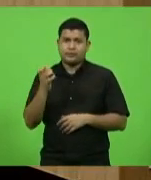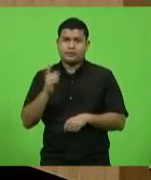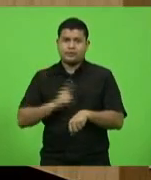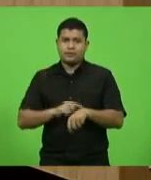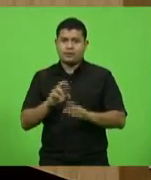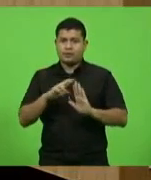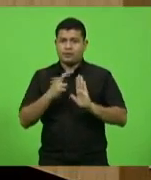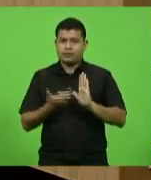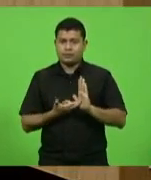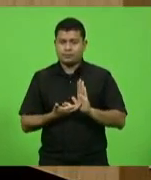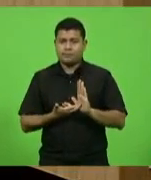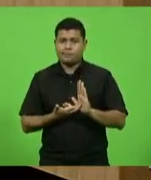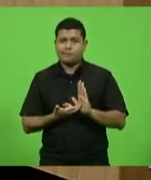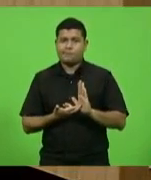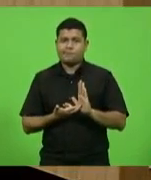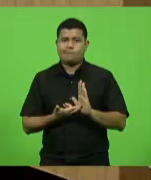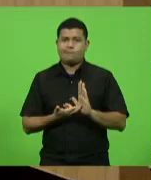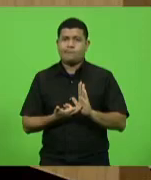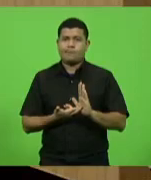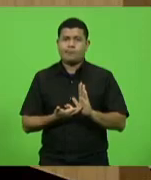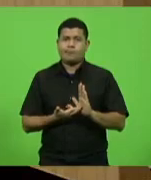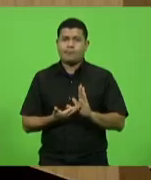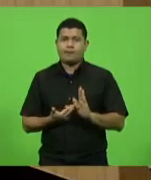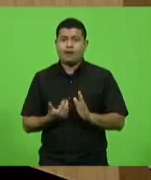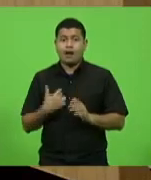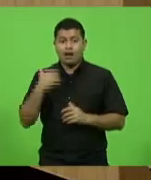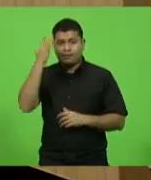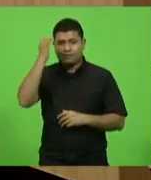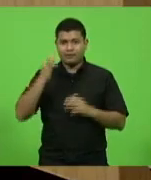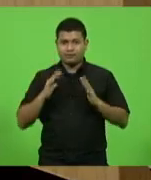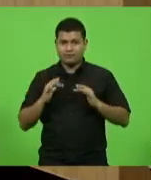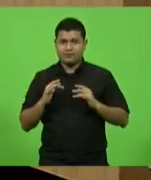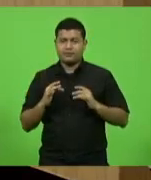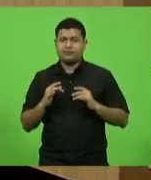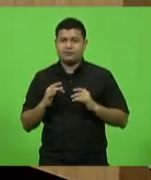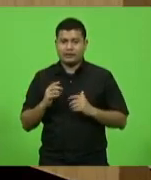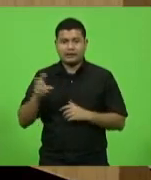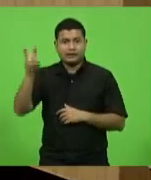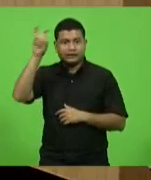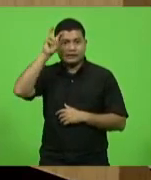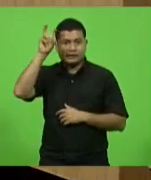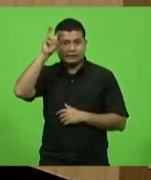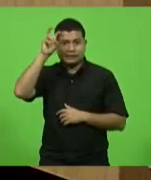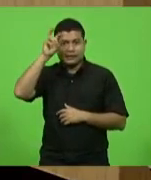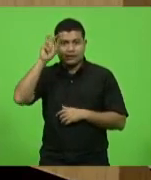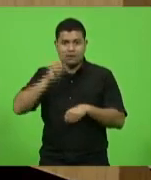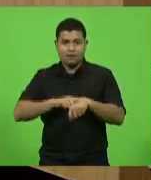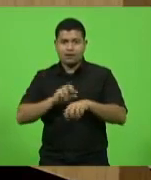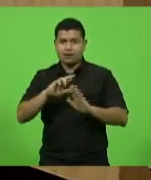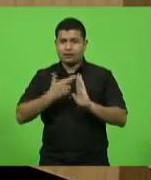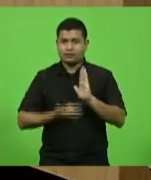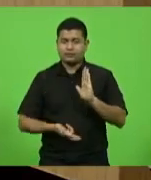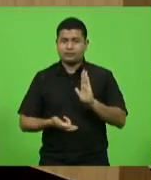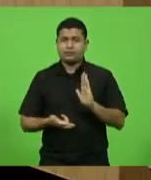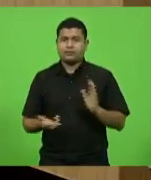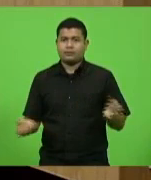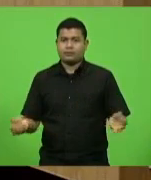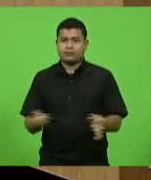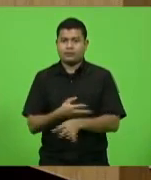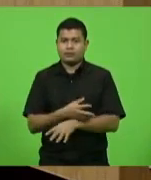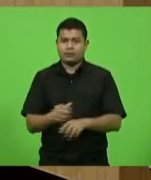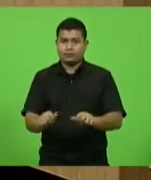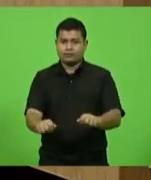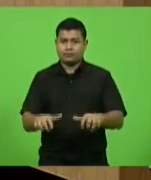horário regimental, aliás, amanhã é feriado, quinta-feira, no horário regimental. Está encerrada